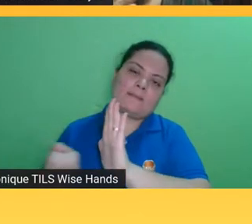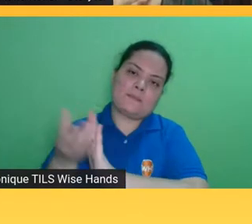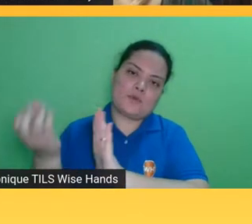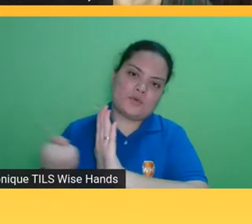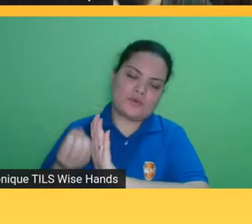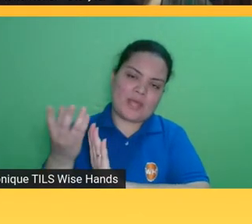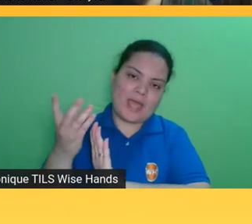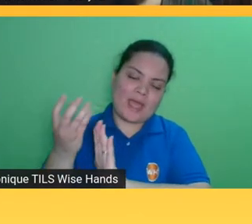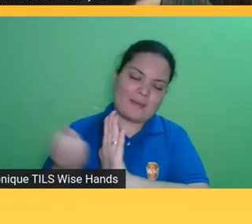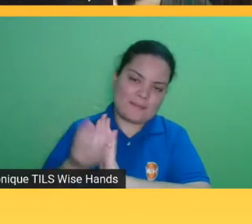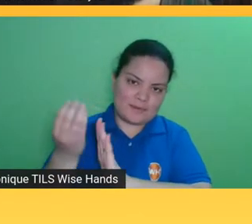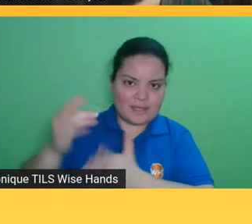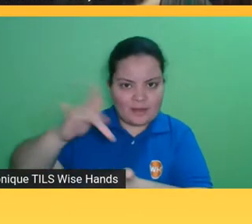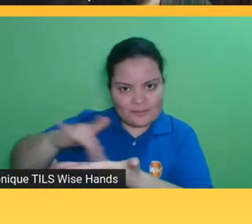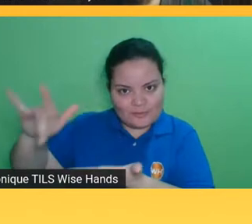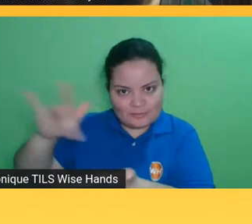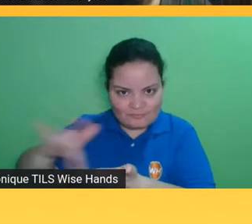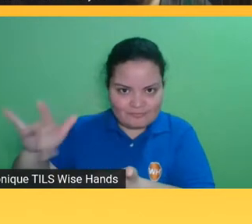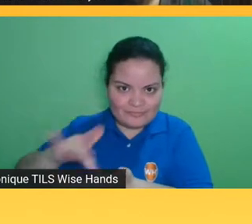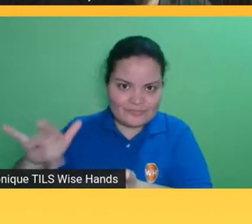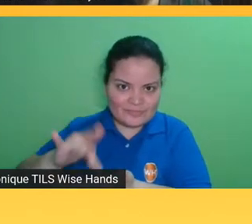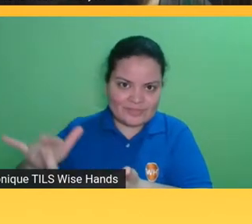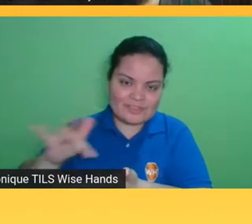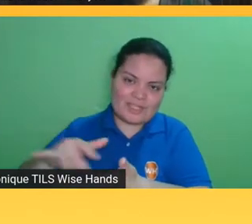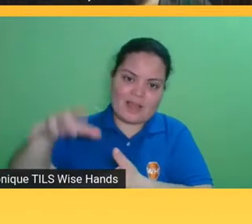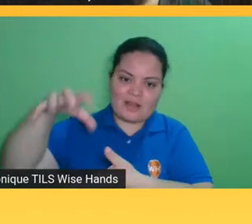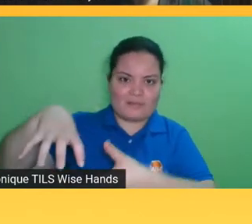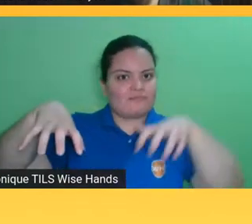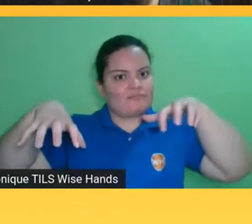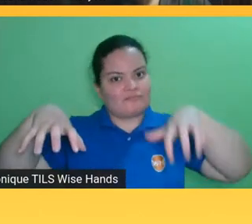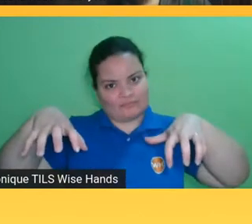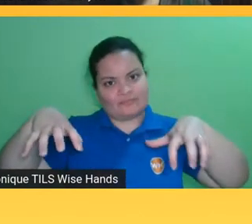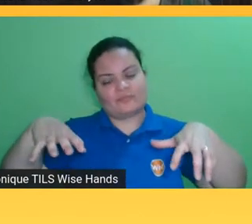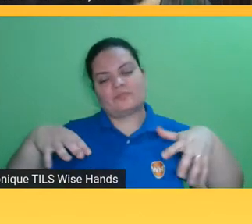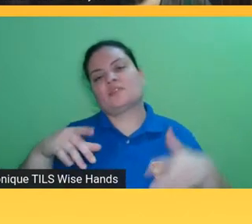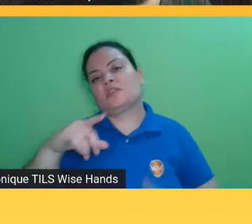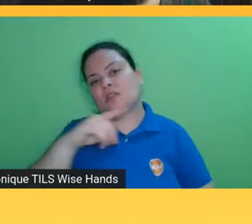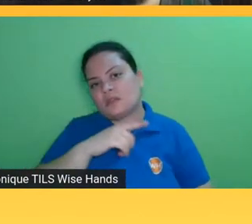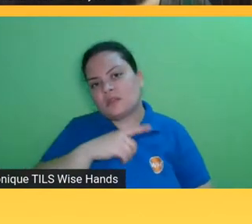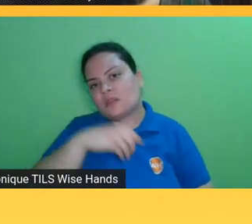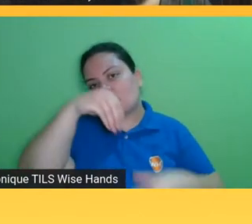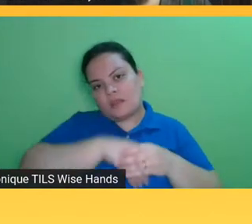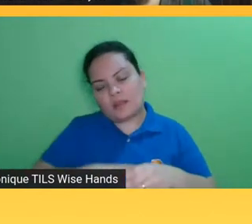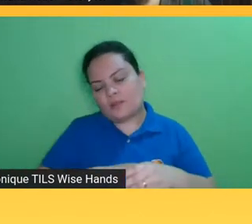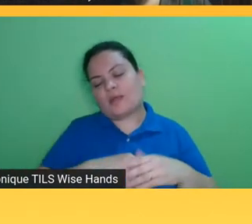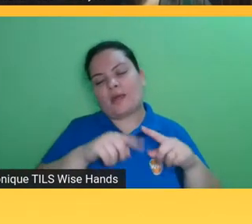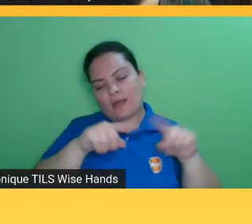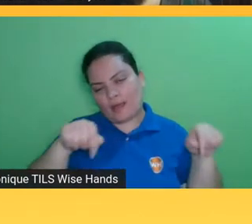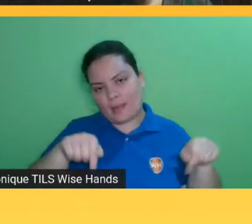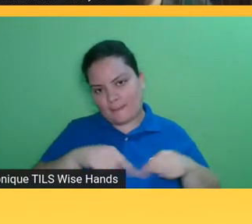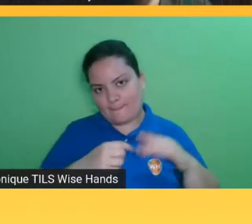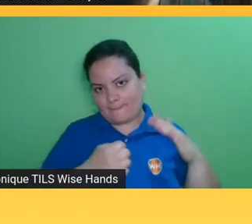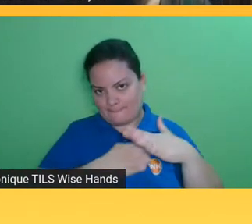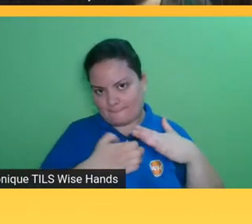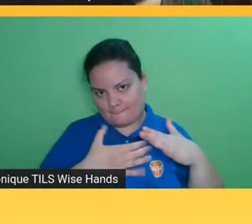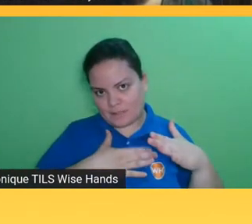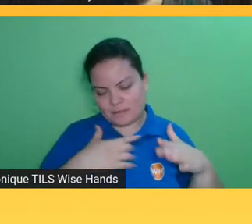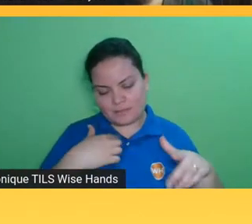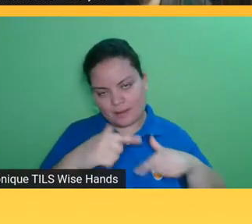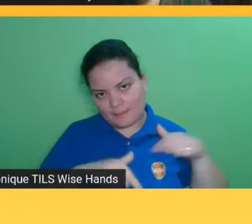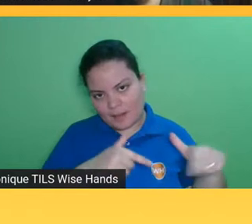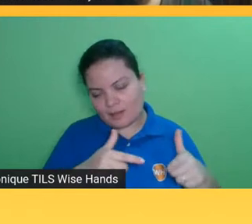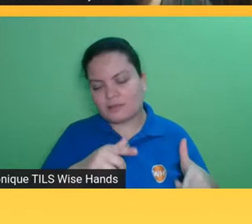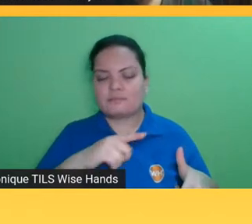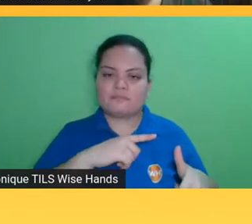que vai fazer a escolha do livro que vai fazer os processos de revisão de preparação e de edição do livro normal